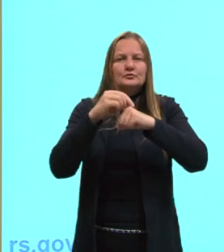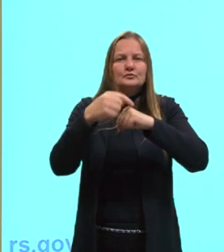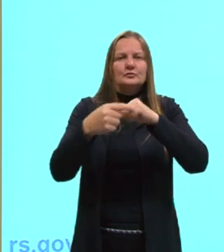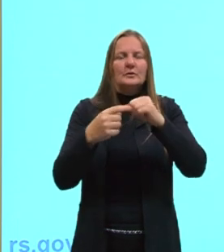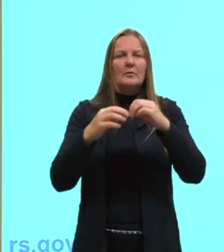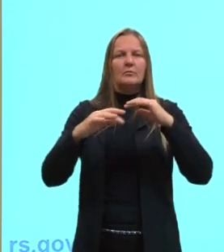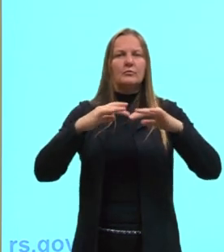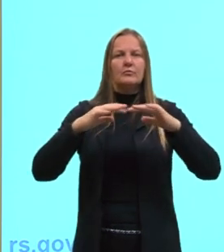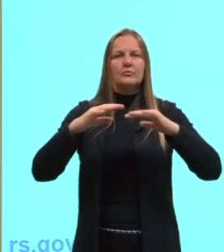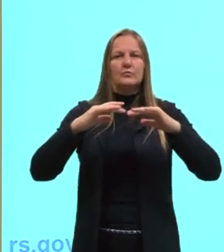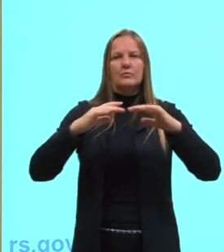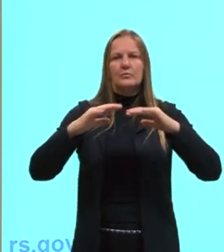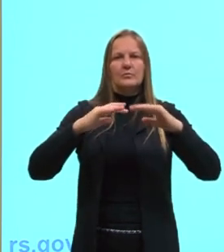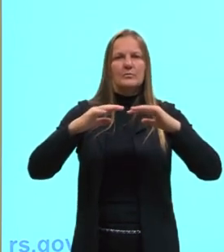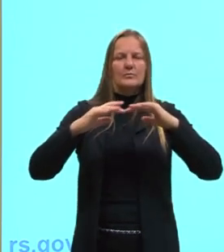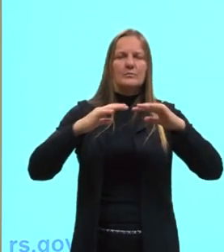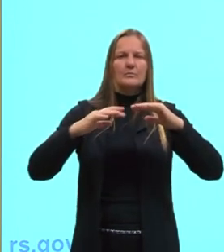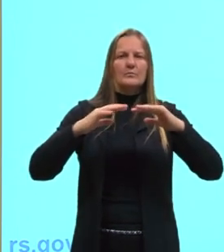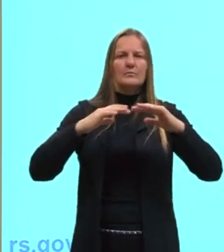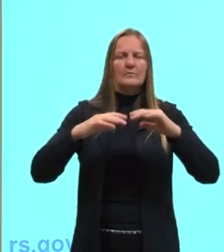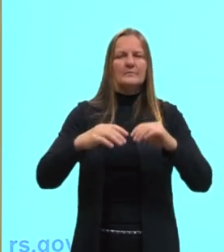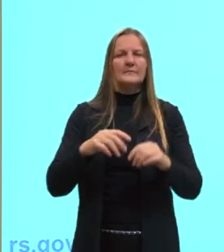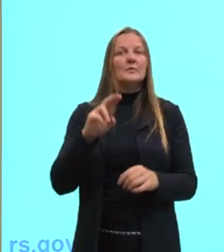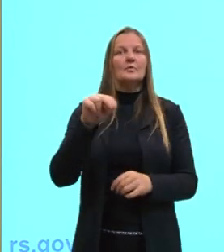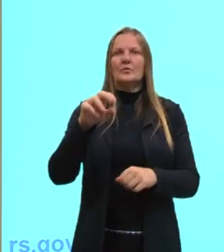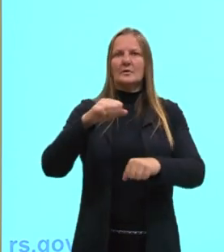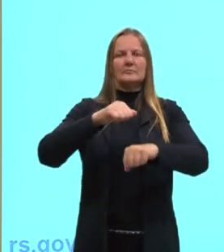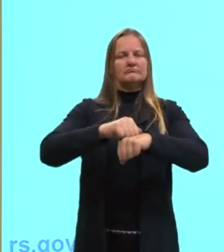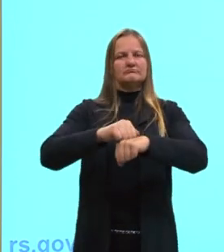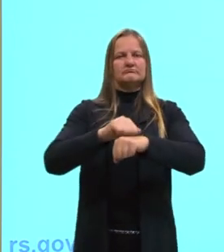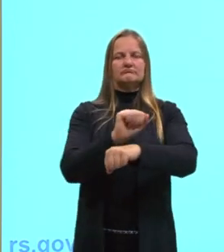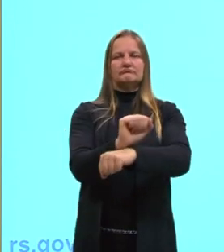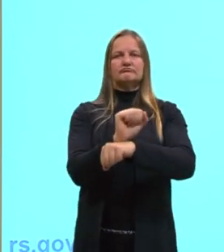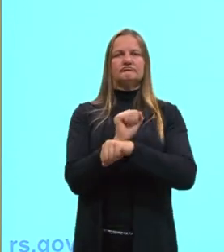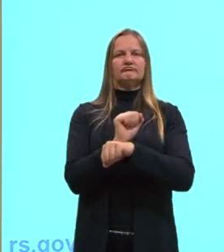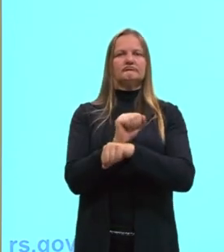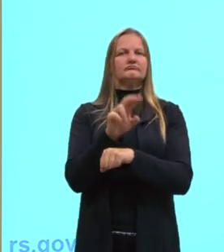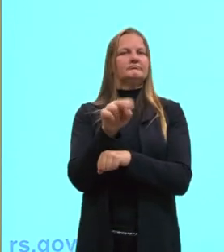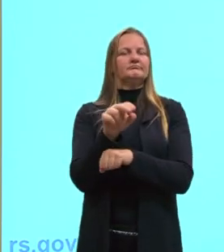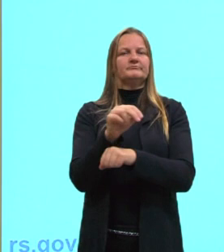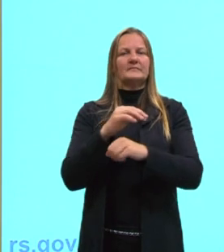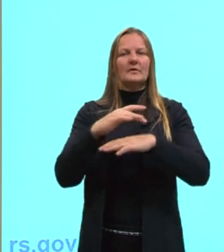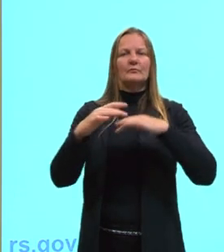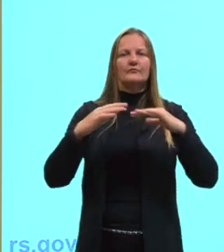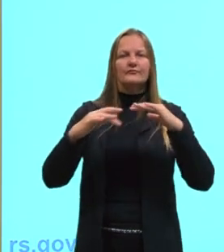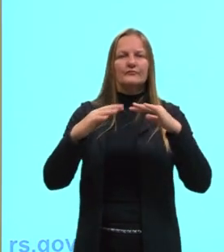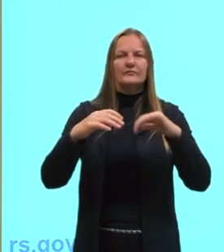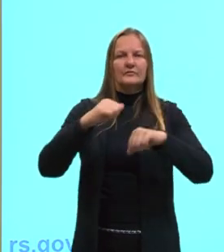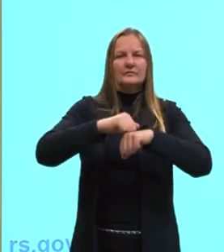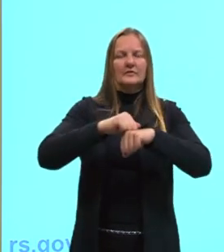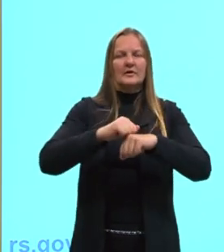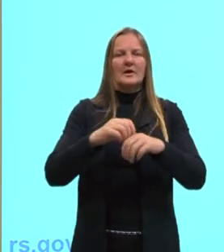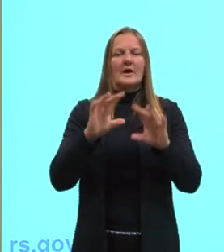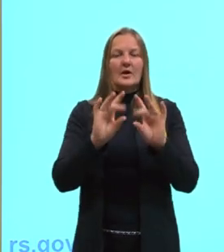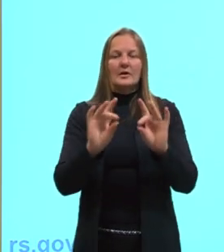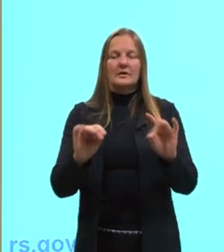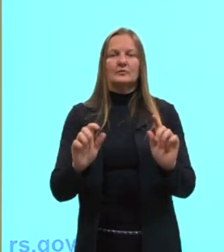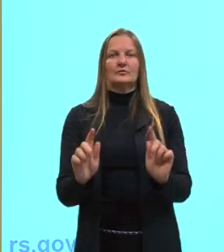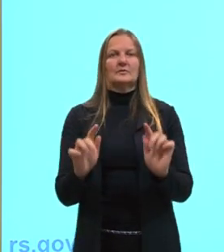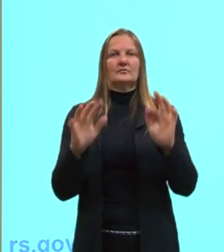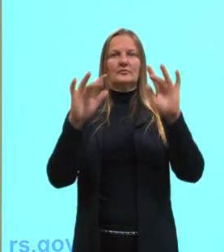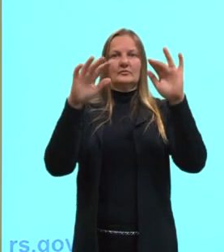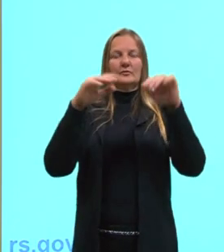difícil a gente ter partículas extremamente estáticas, mas no sólido, então, elas vibram menos do que no líquido e no gasoso,